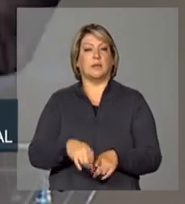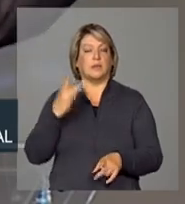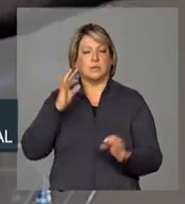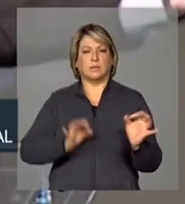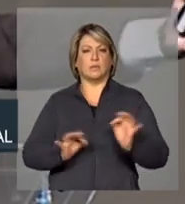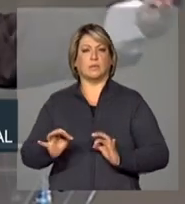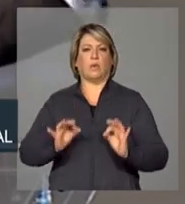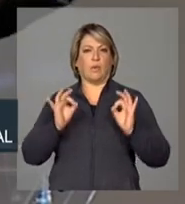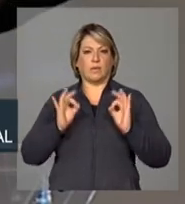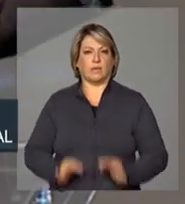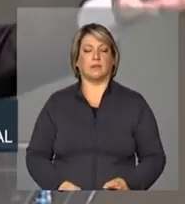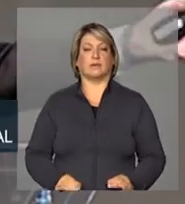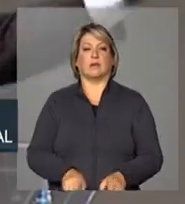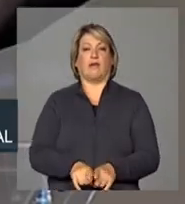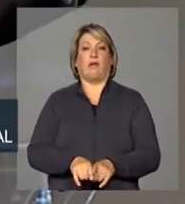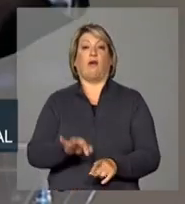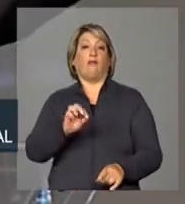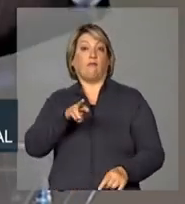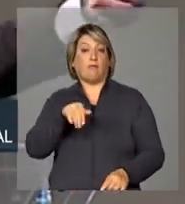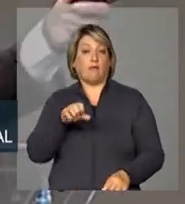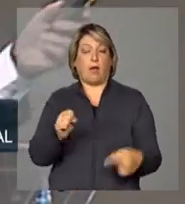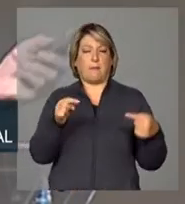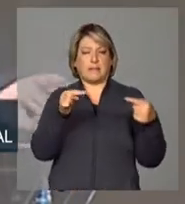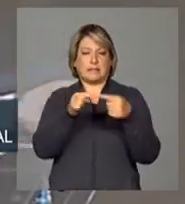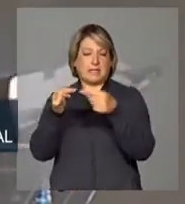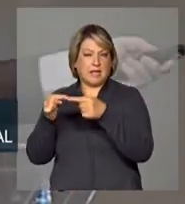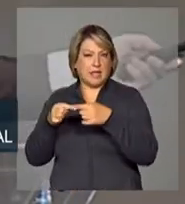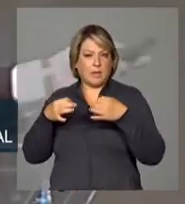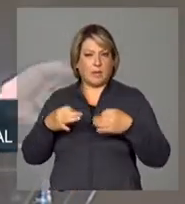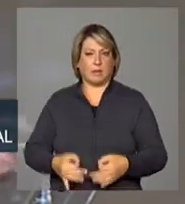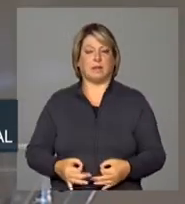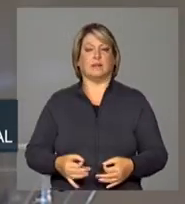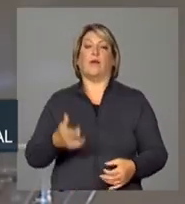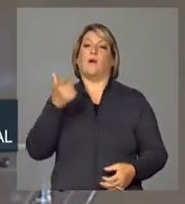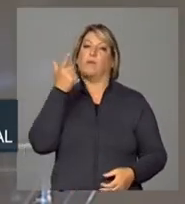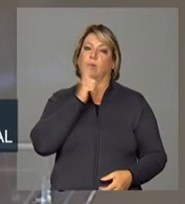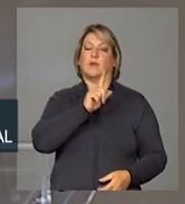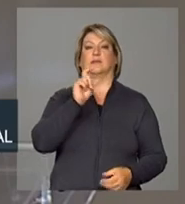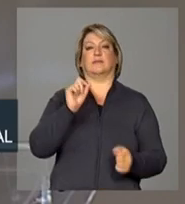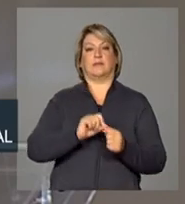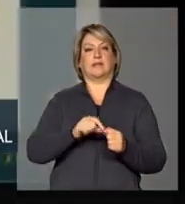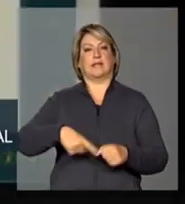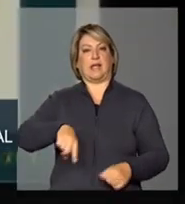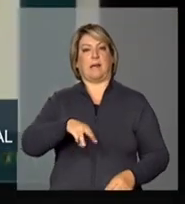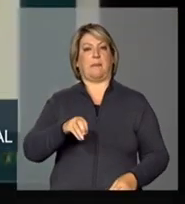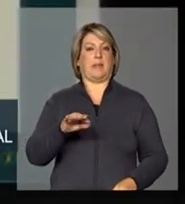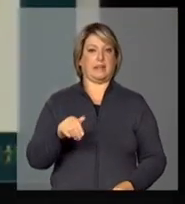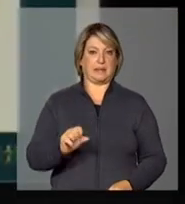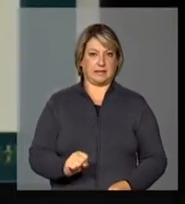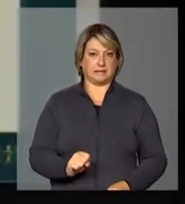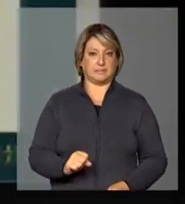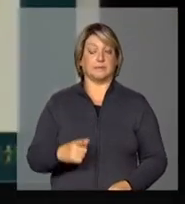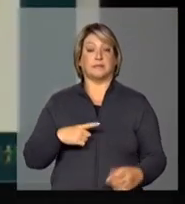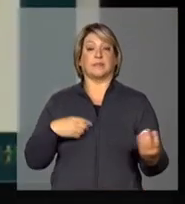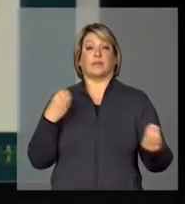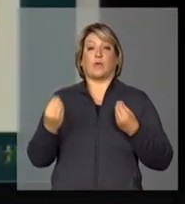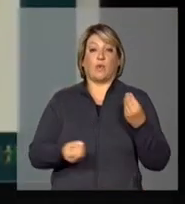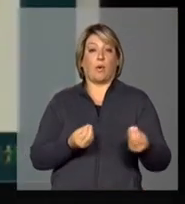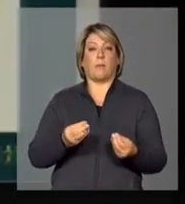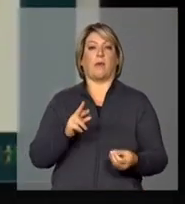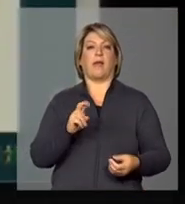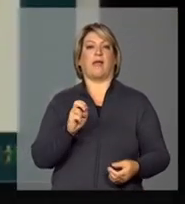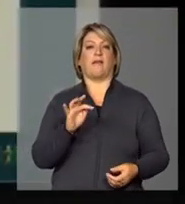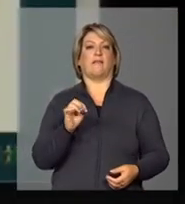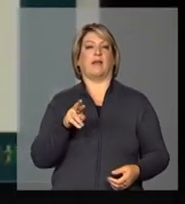concretos e formas de coordenação adequadas para a viabilização dessas metas, tendo como uma referência geral